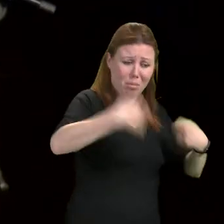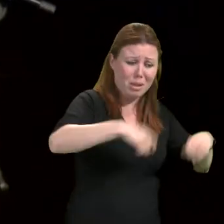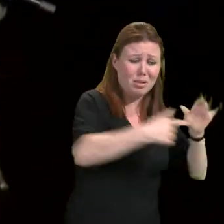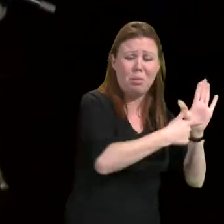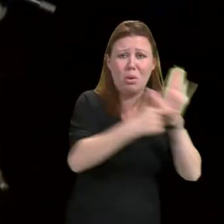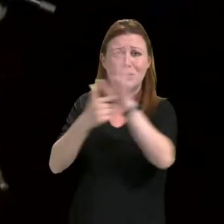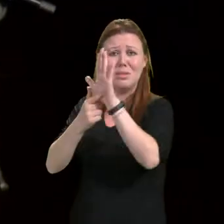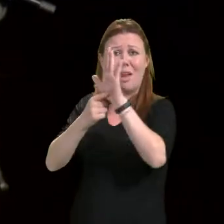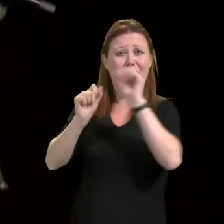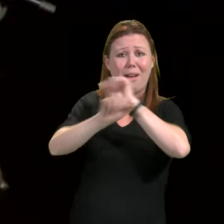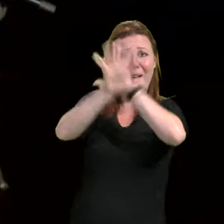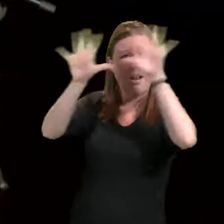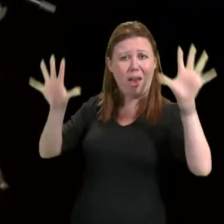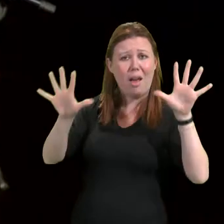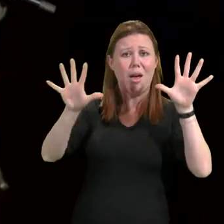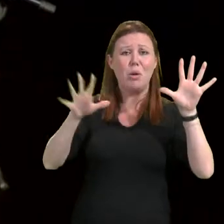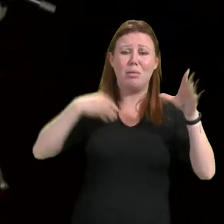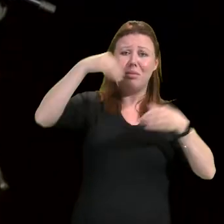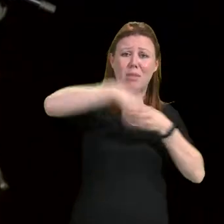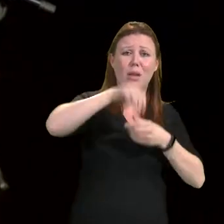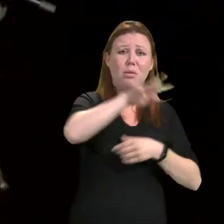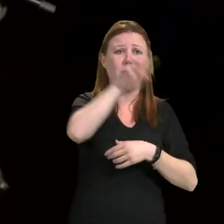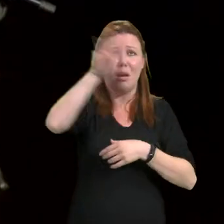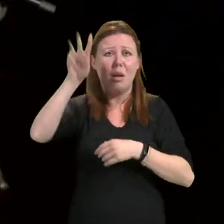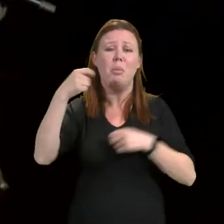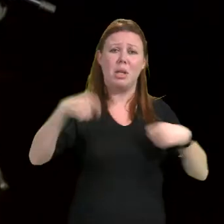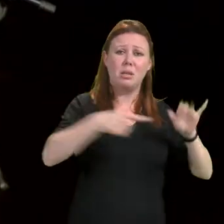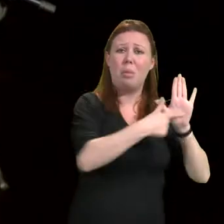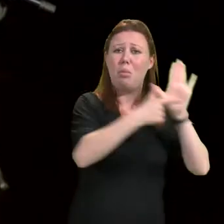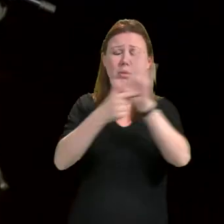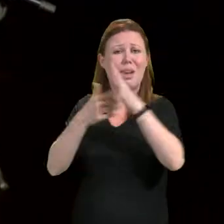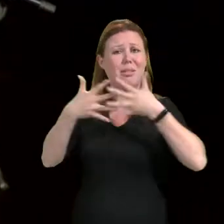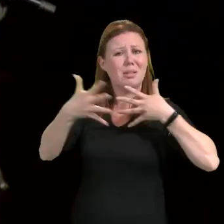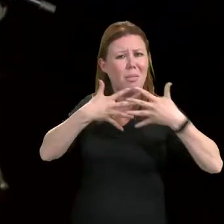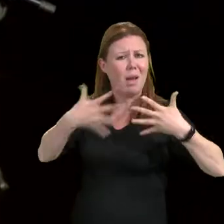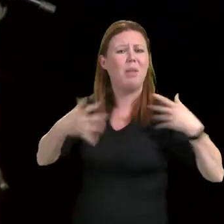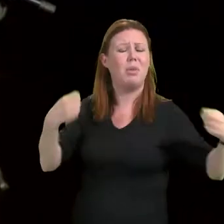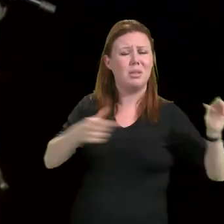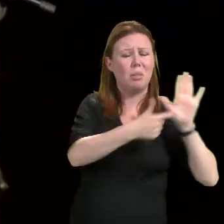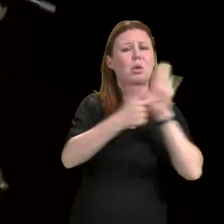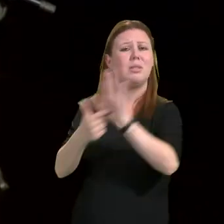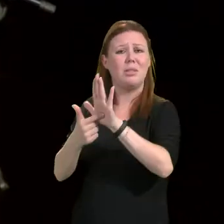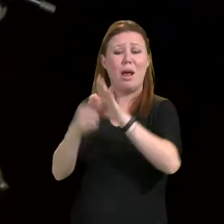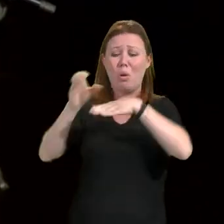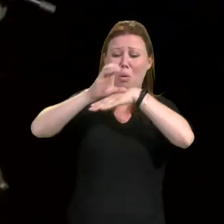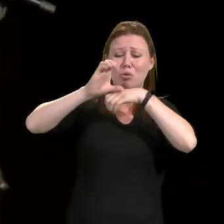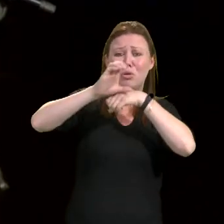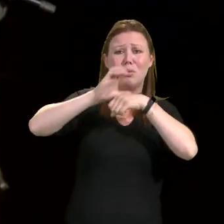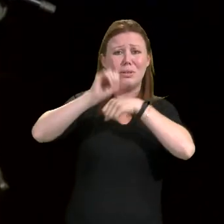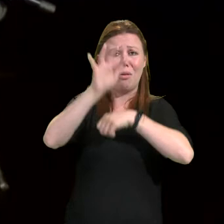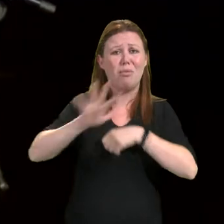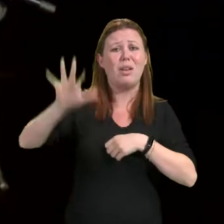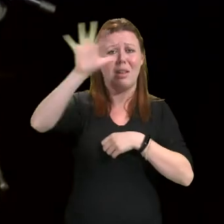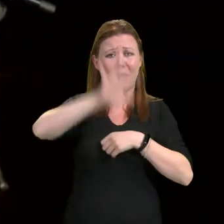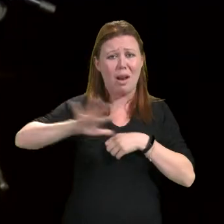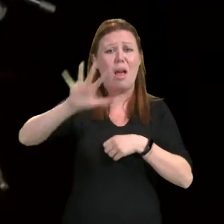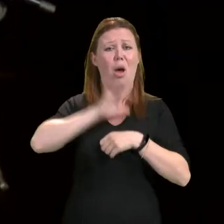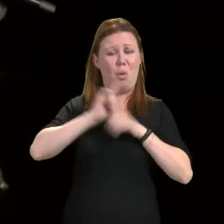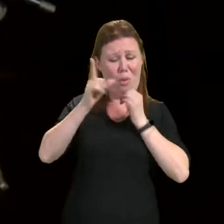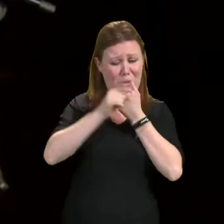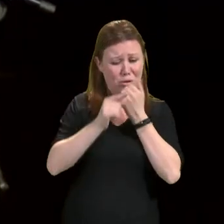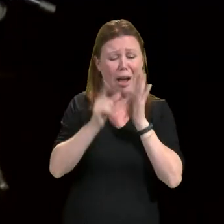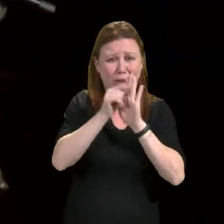expostas na rede de maneira transparente, é o que manda a Constituição Federal, artigo 5º, inciso 33,